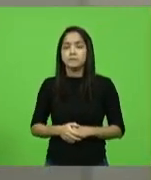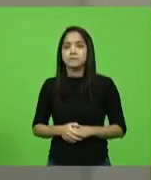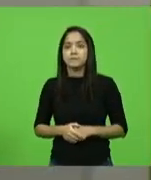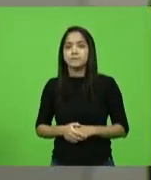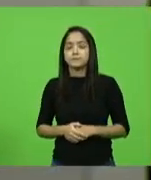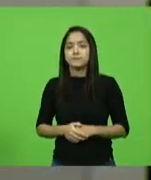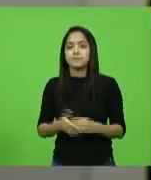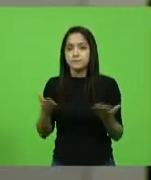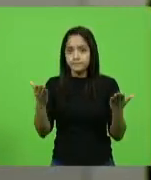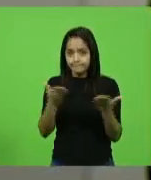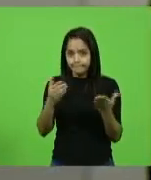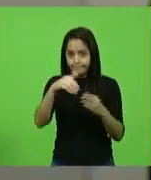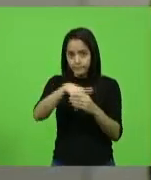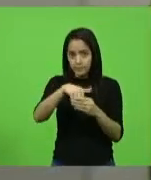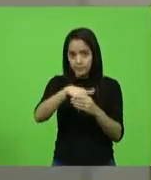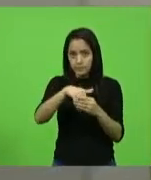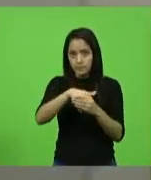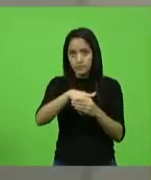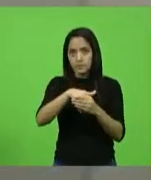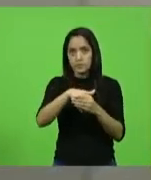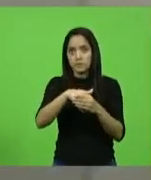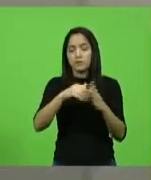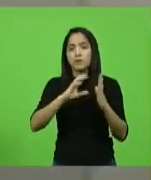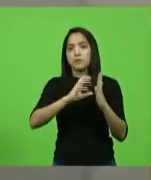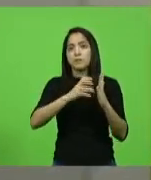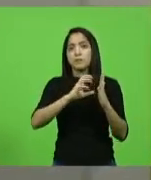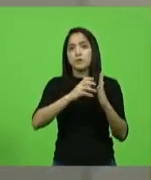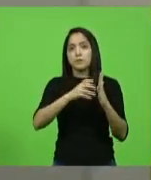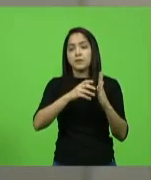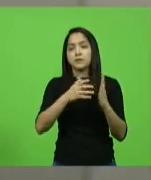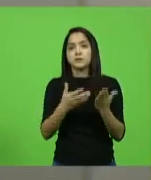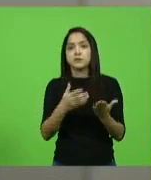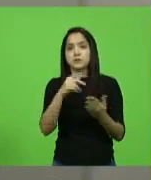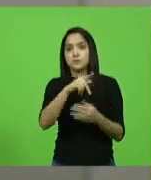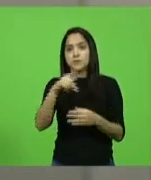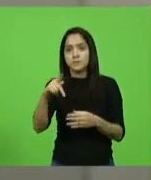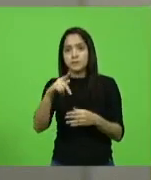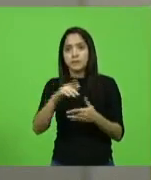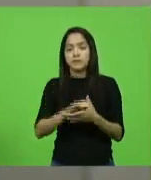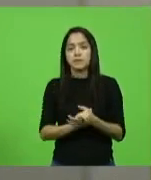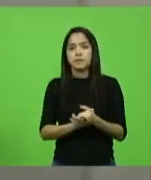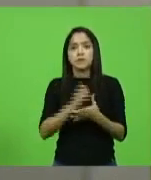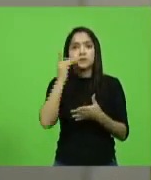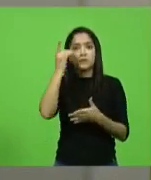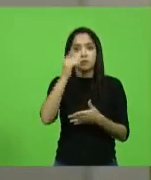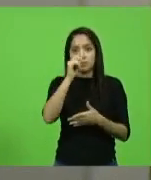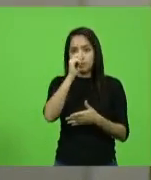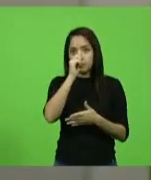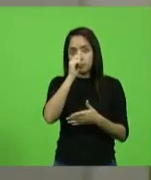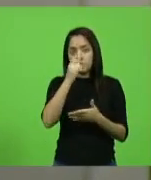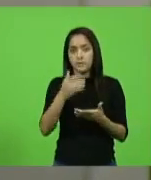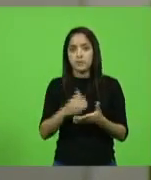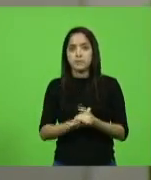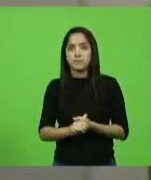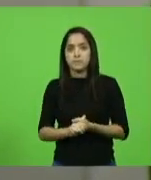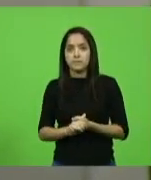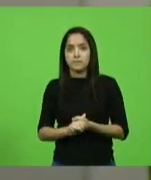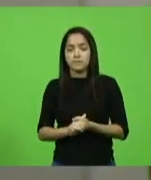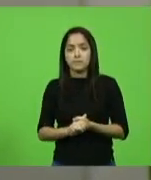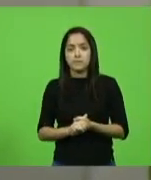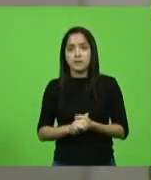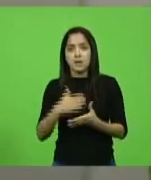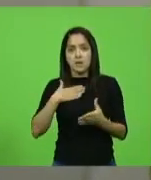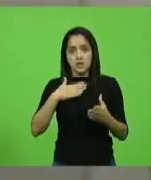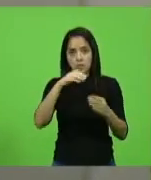Agora a votação é pelo Partido Progressista. O líder e deputado João Amin como vota? Eu